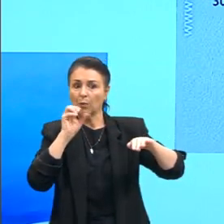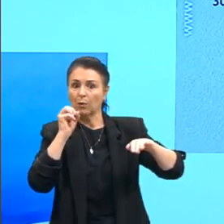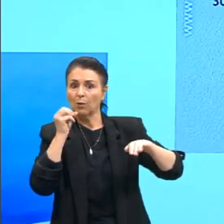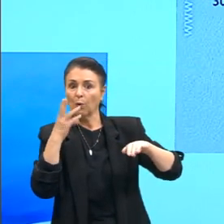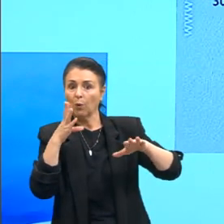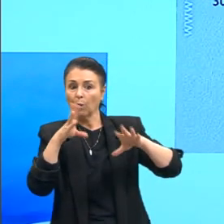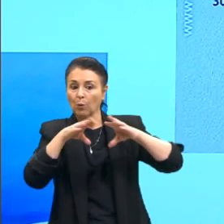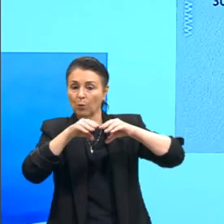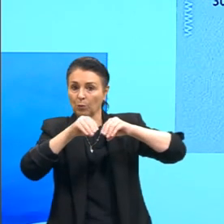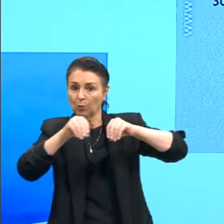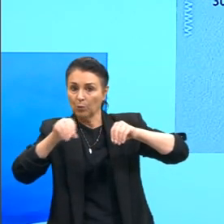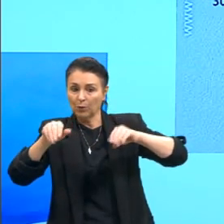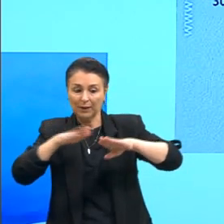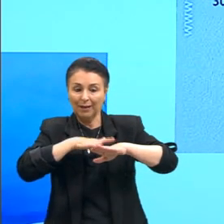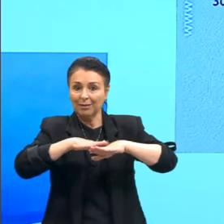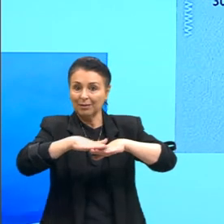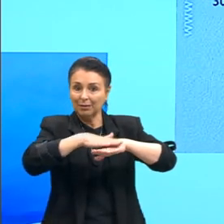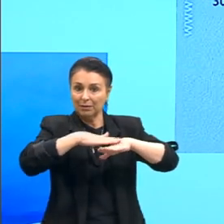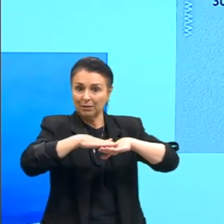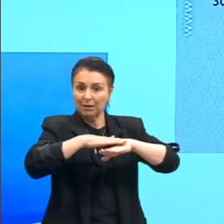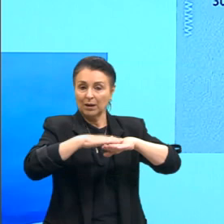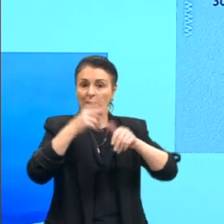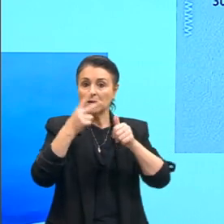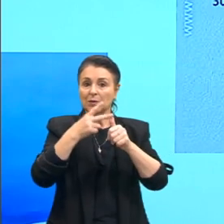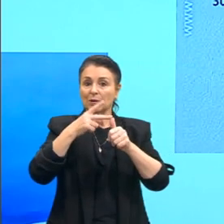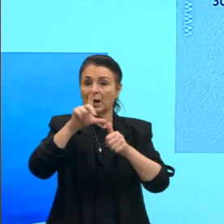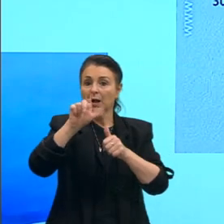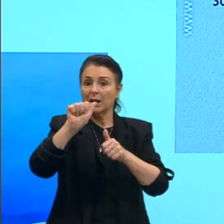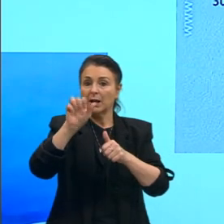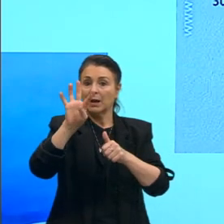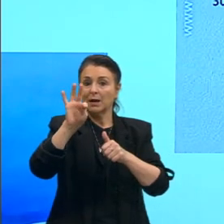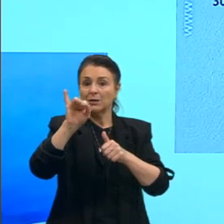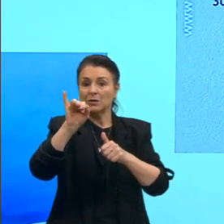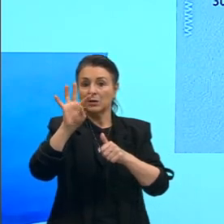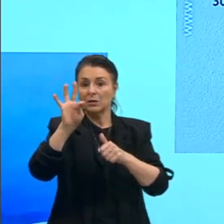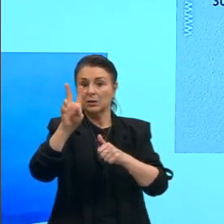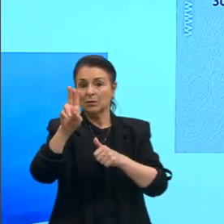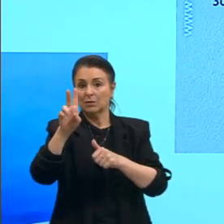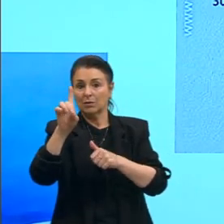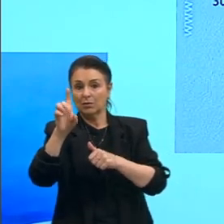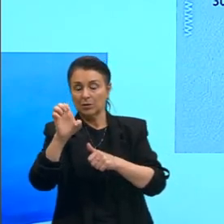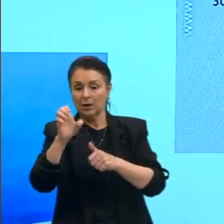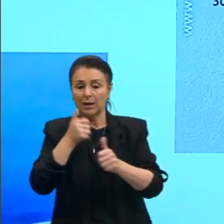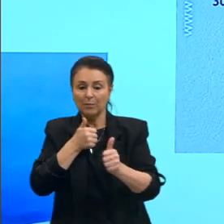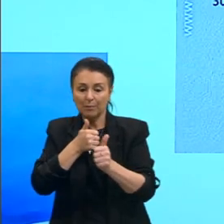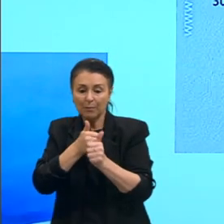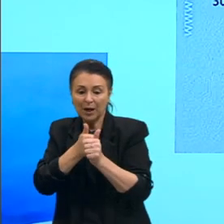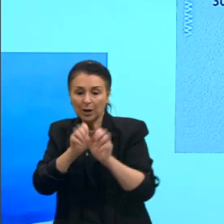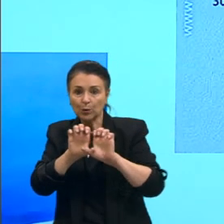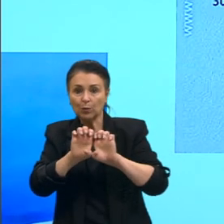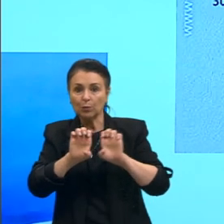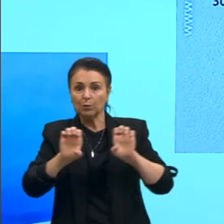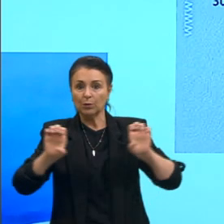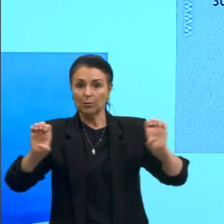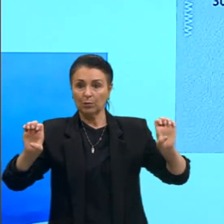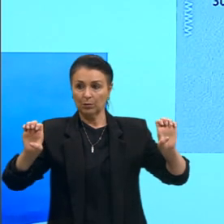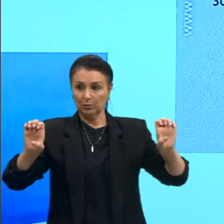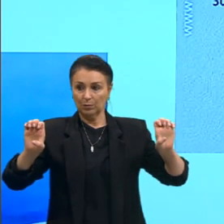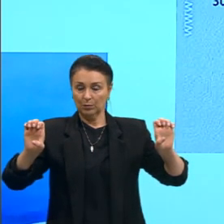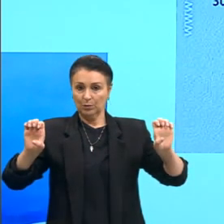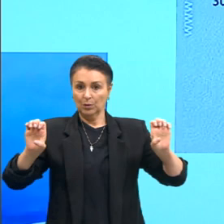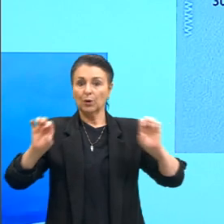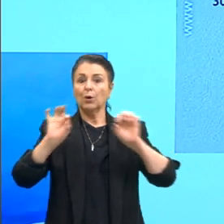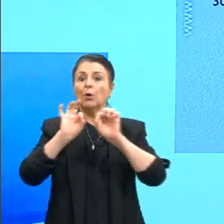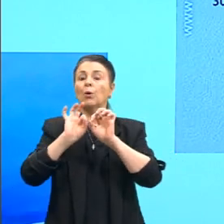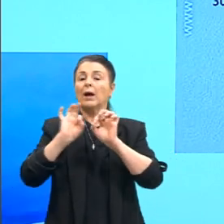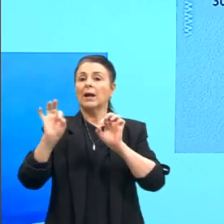ou na terra, e a segunda é a latitude, se é perto do Equador, perto do Trópico ou